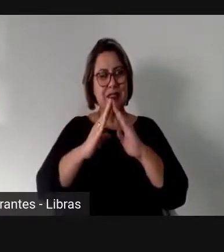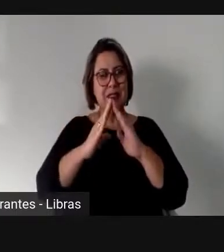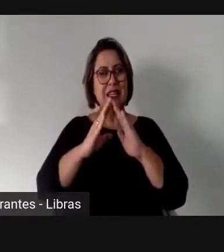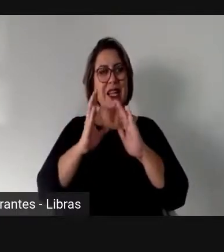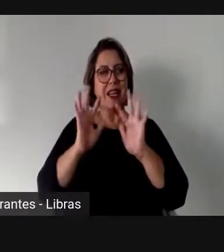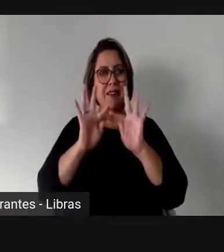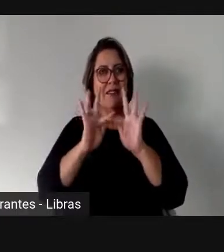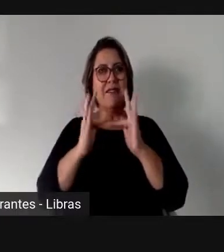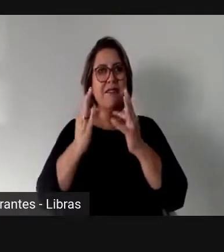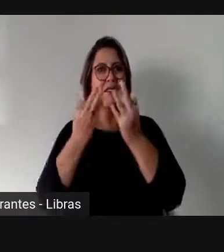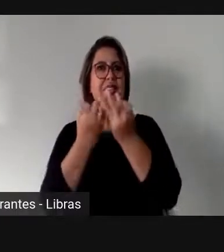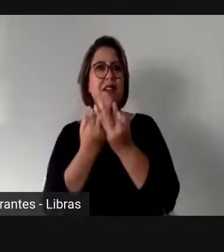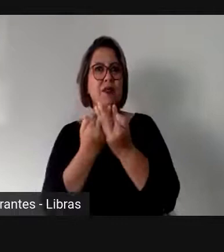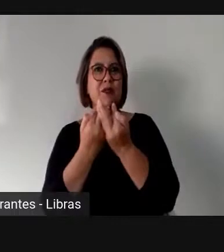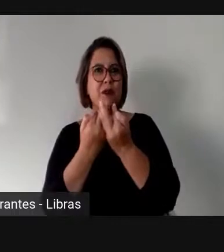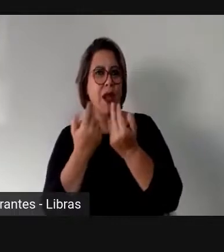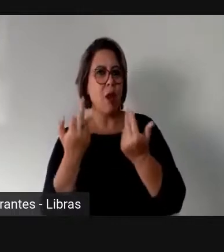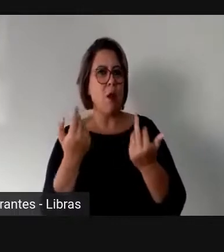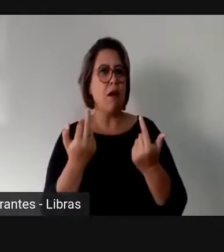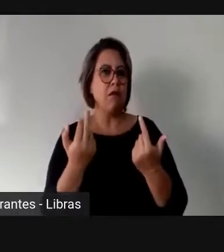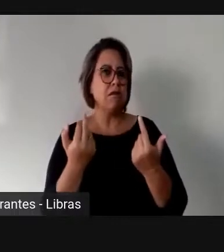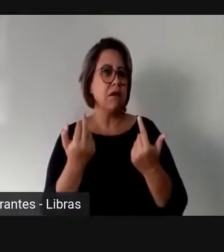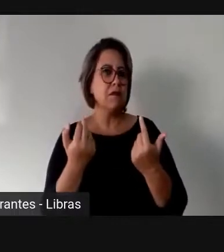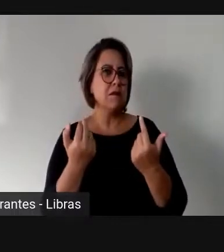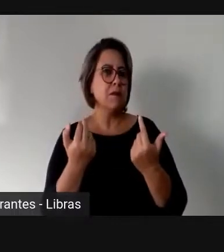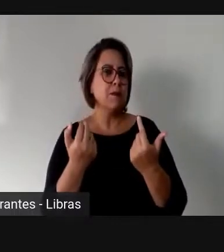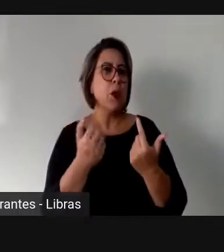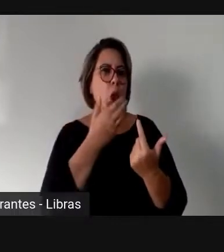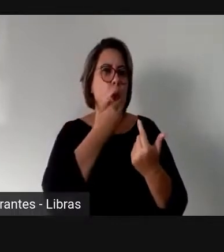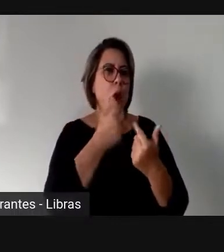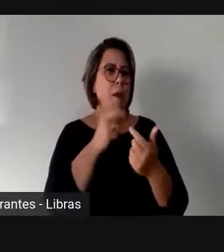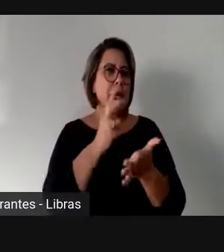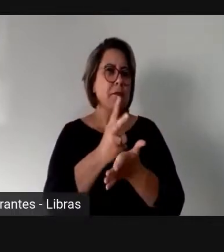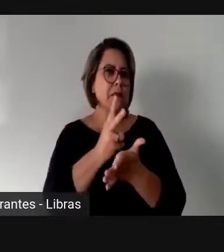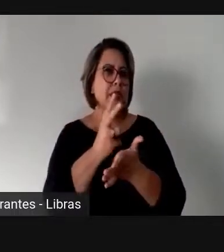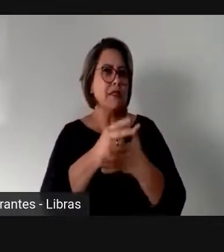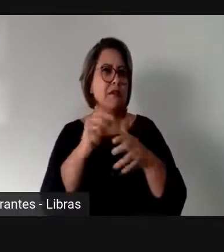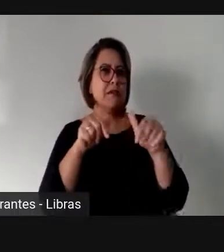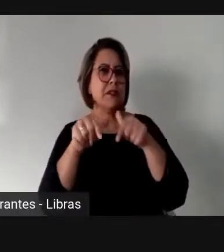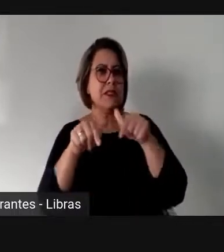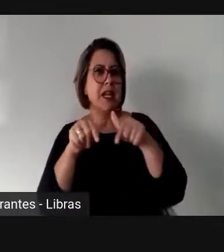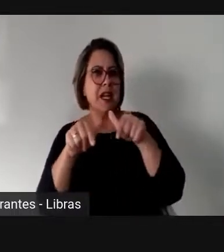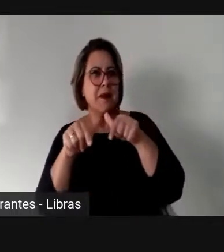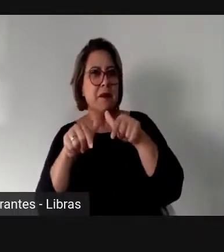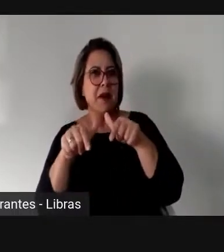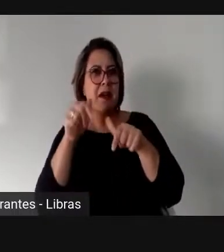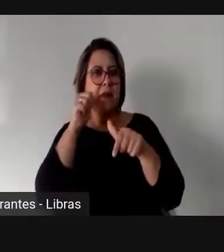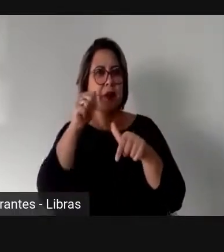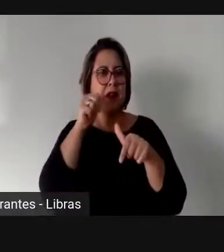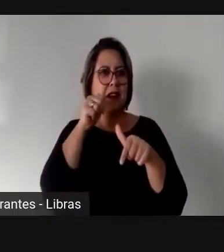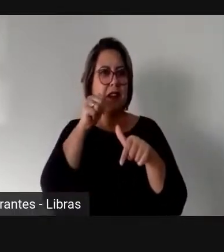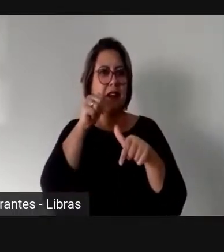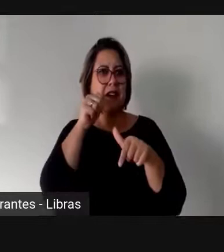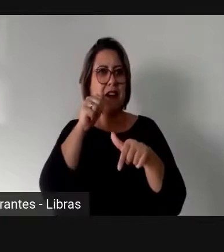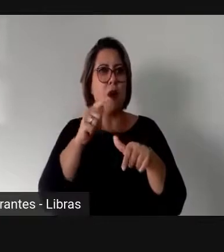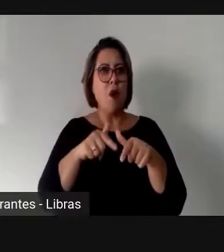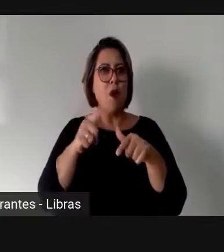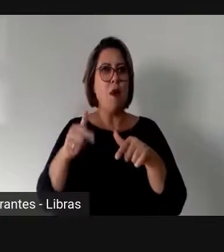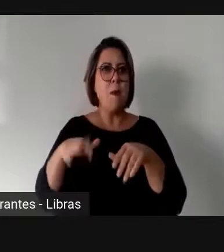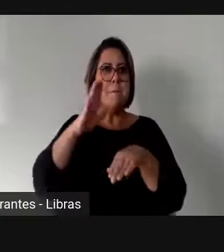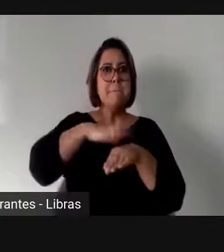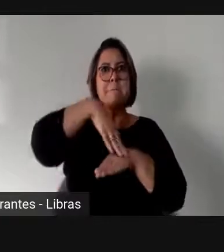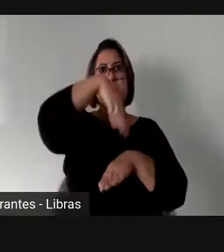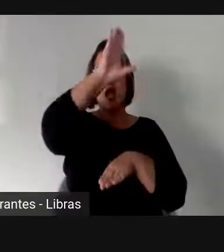estabelecendo as mesmas atividades? Ou o acúmulo de atividade voltou para a mão das mulheres?